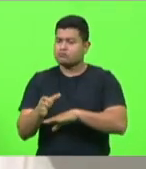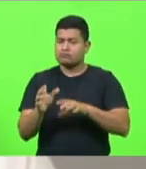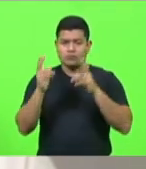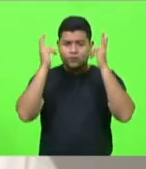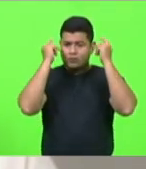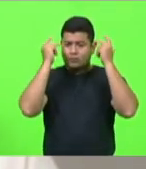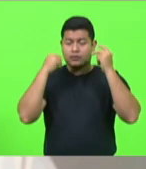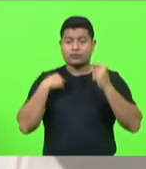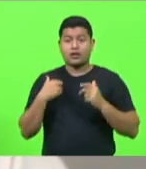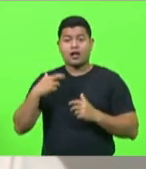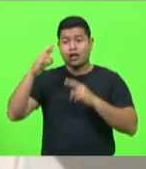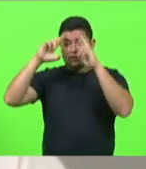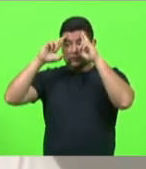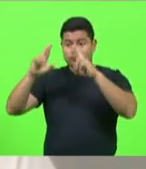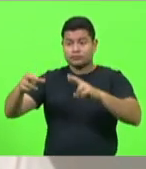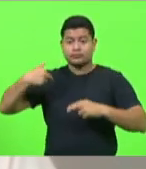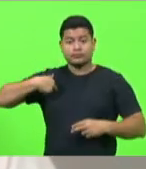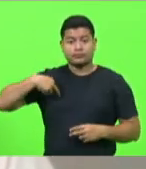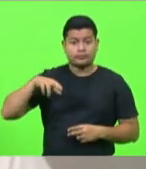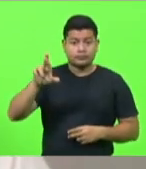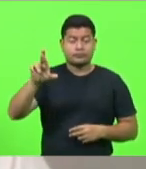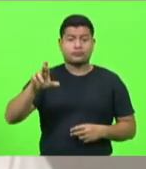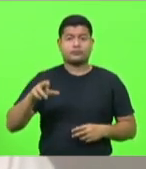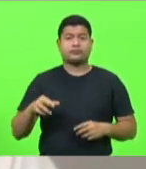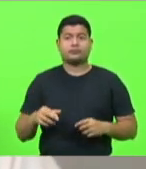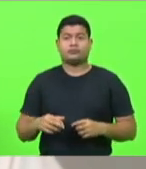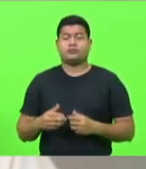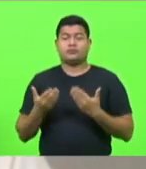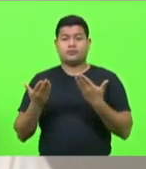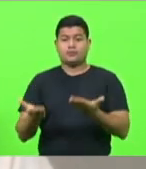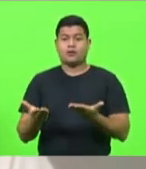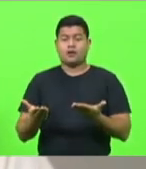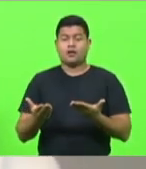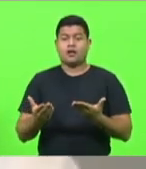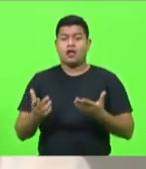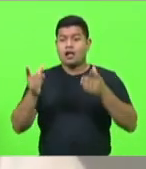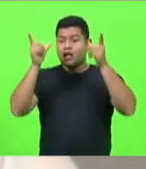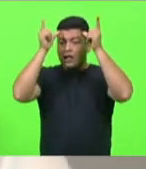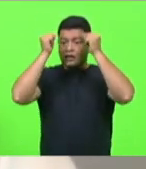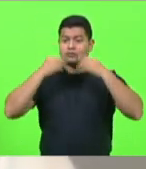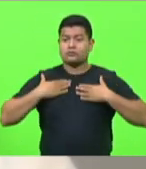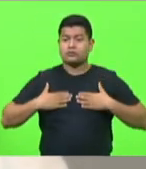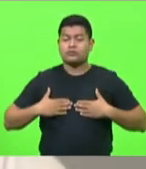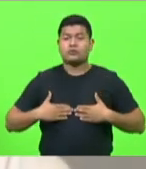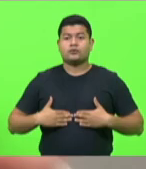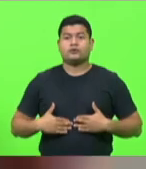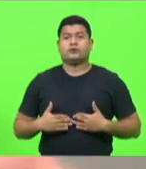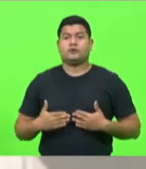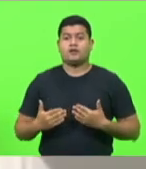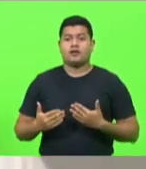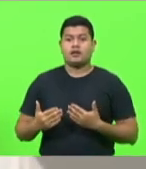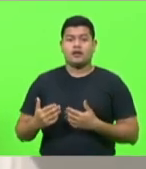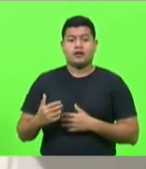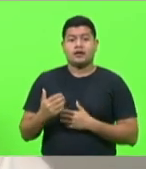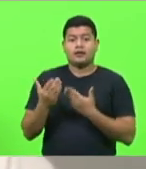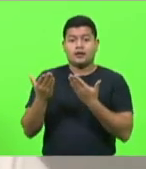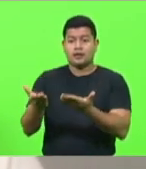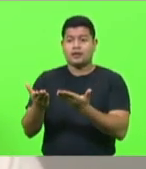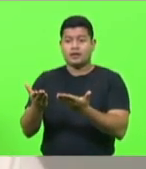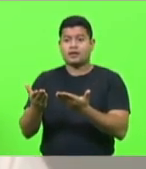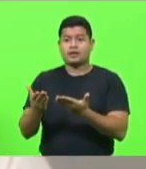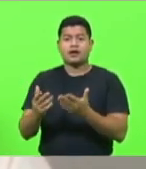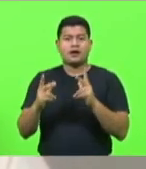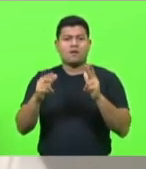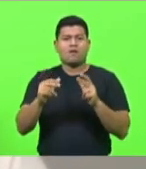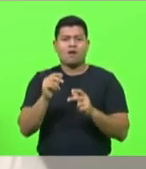religião e, sim, buscar o seu alívio espiritual e comer o pão que não é provido no supermercado, que ir atrás